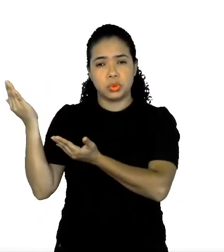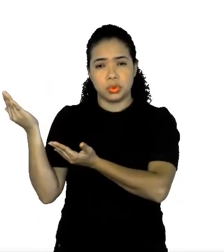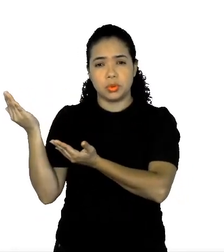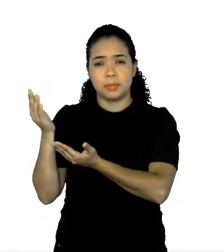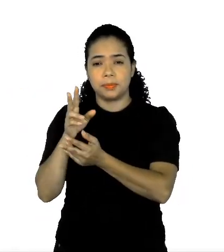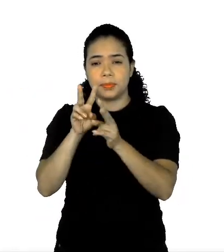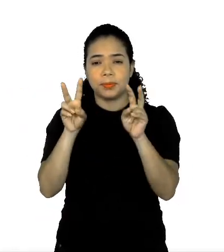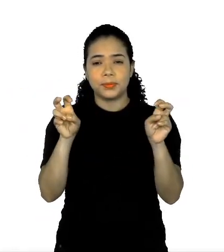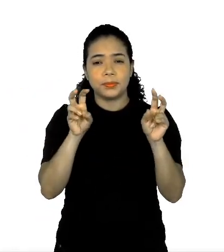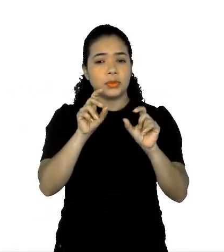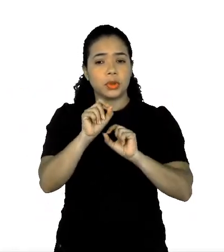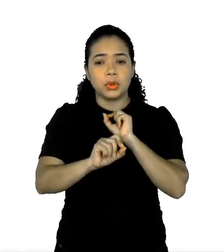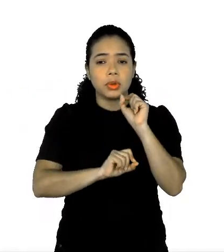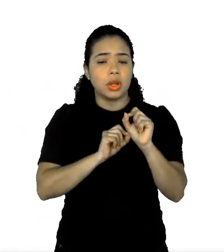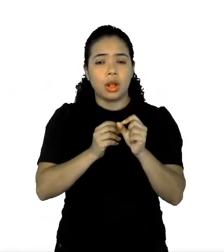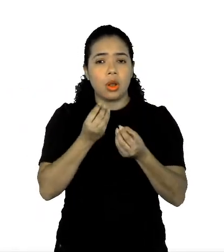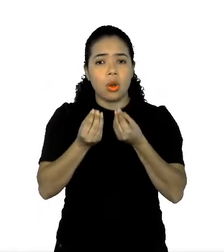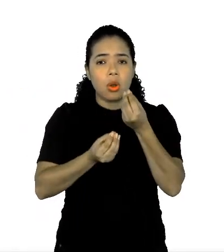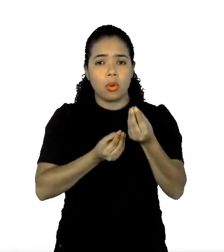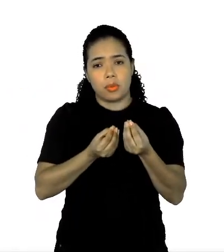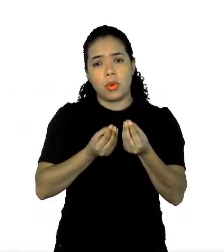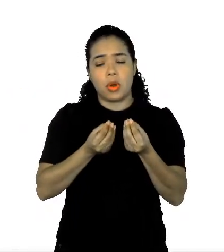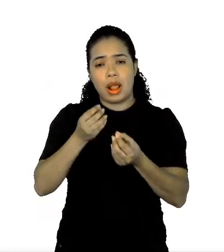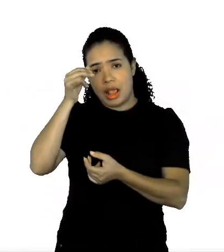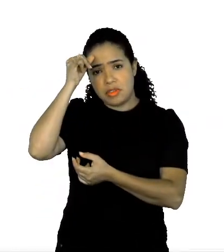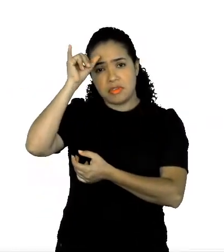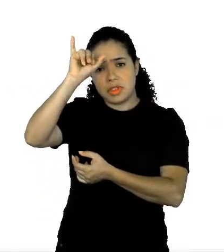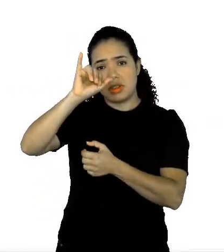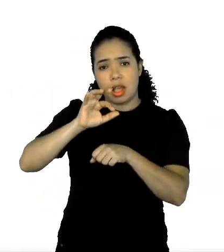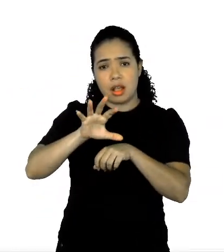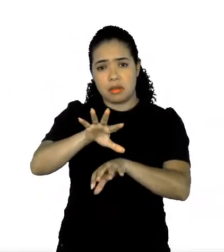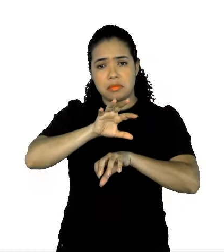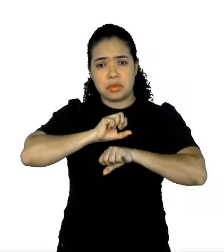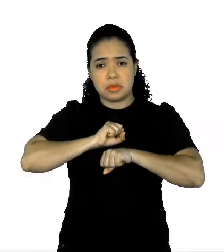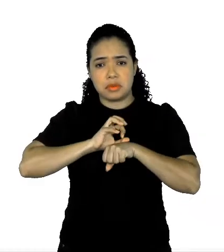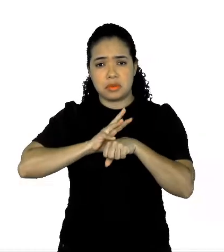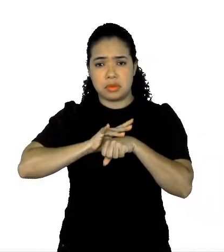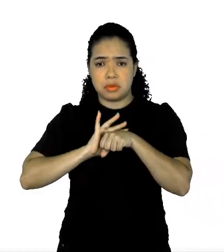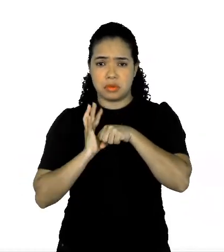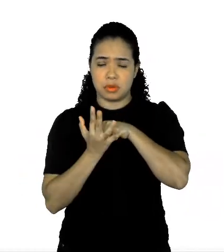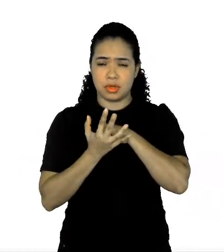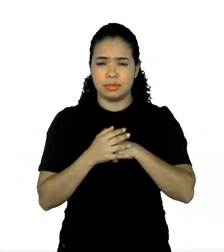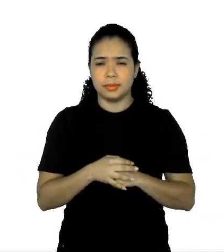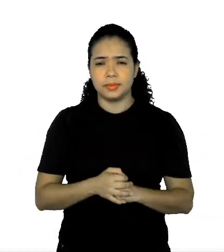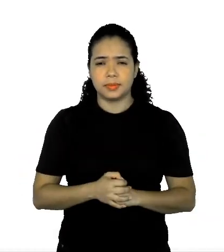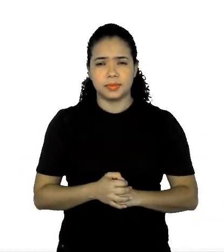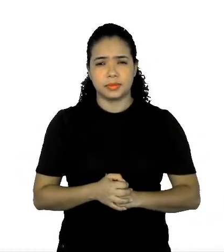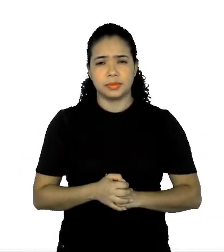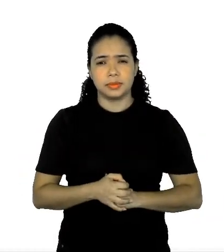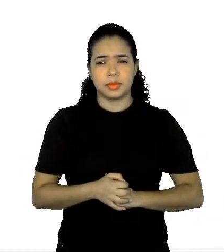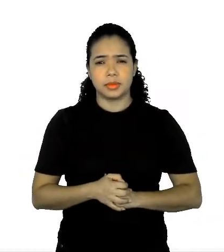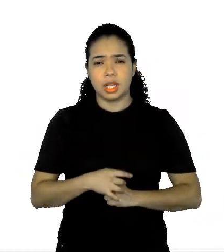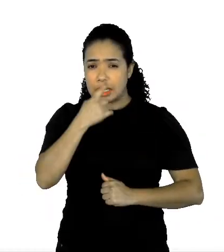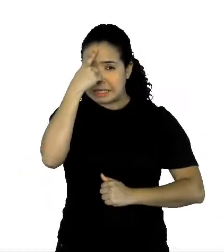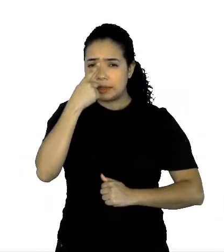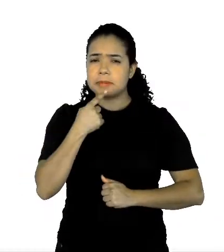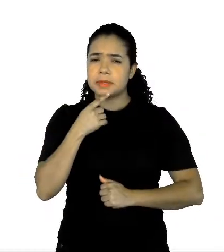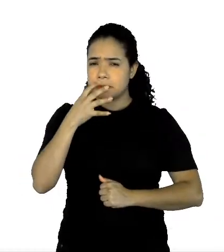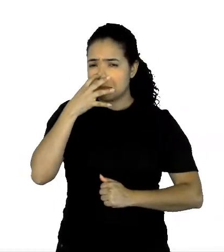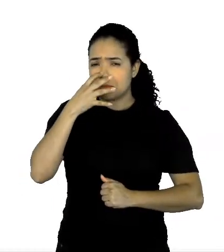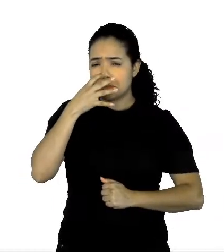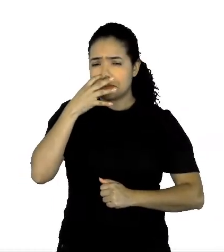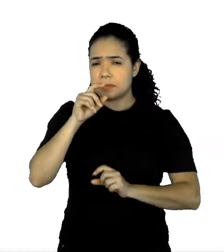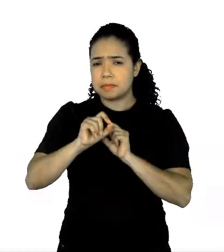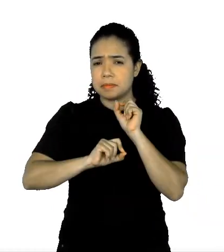como tema o quê? Como evitar o coronavírus. E aí, o que a gente observa nesse infográfico? Nós